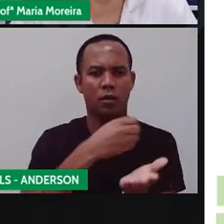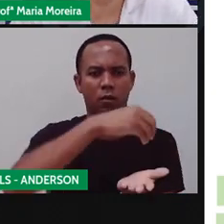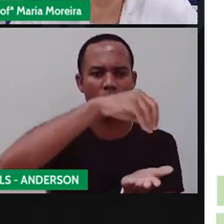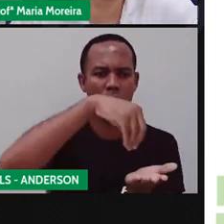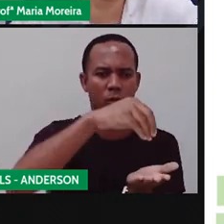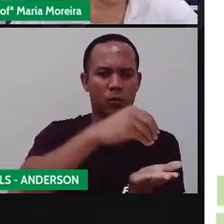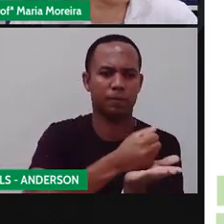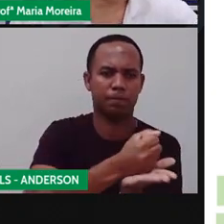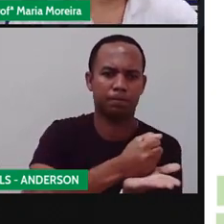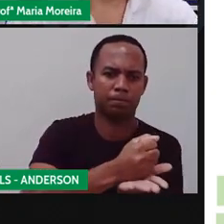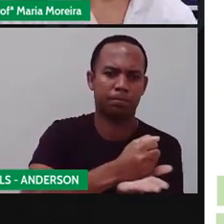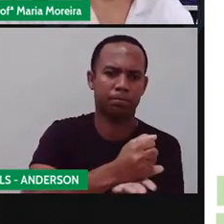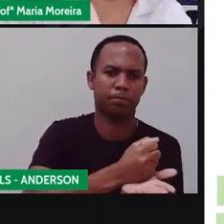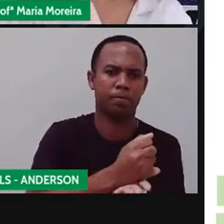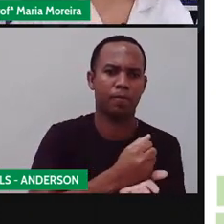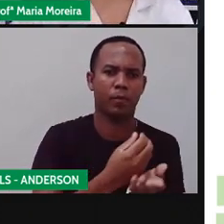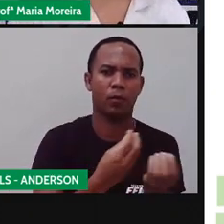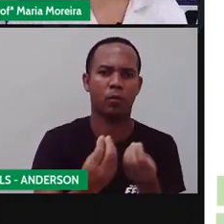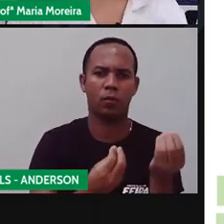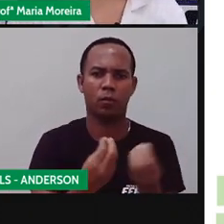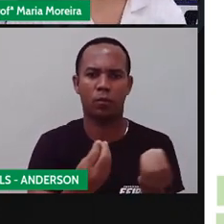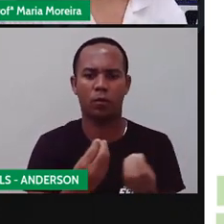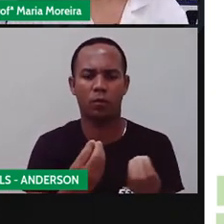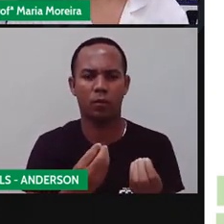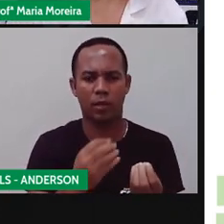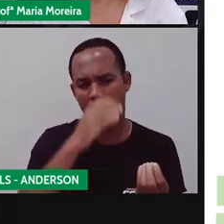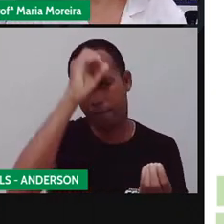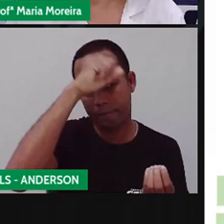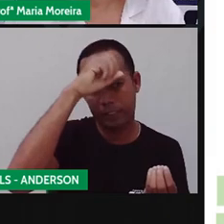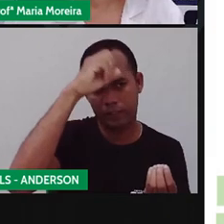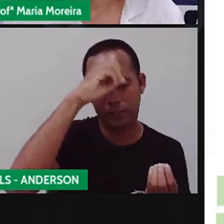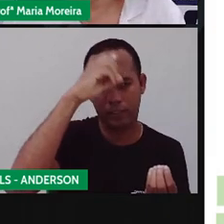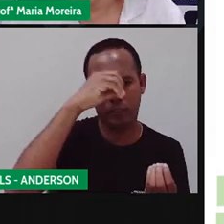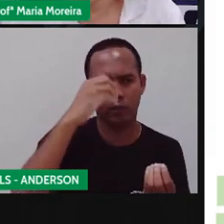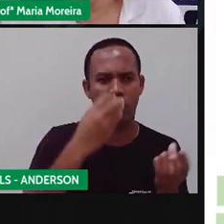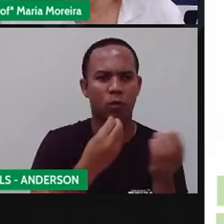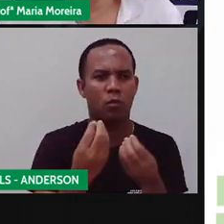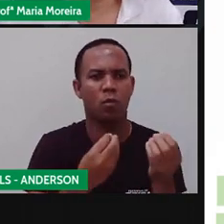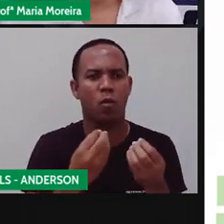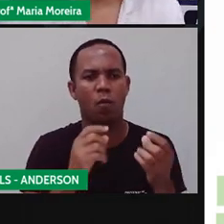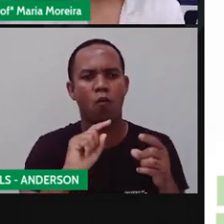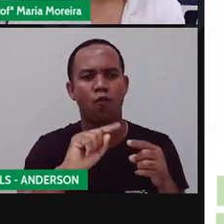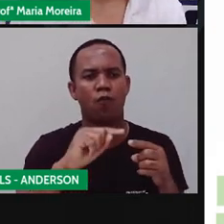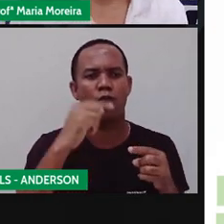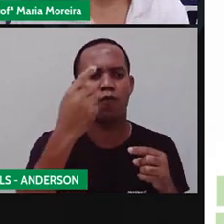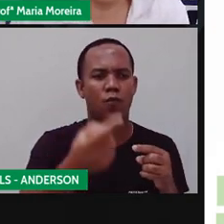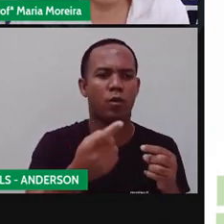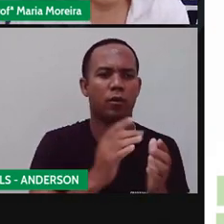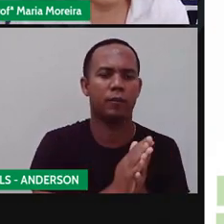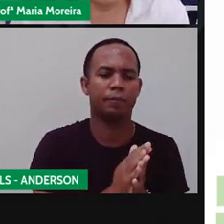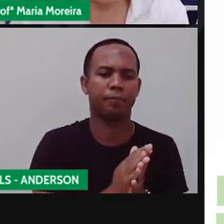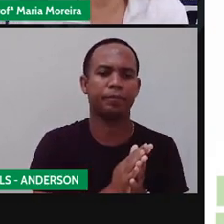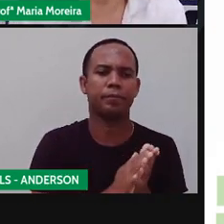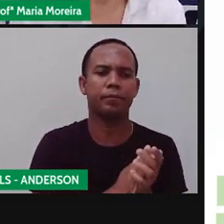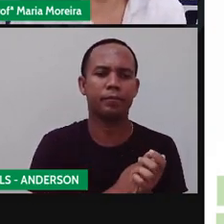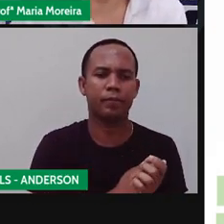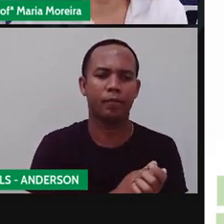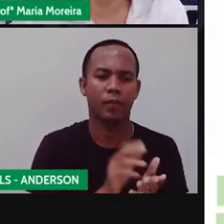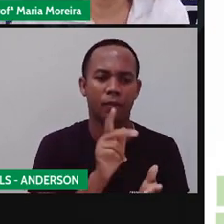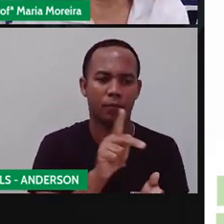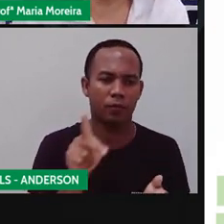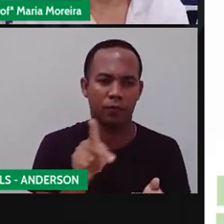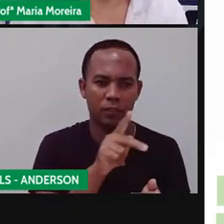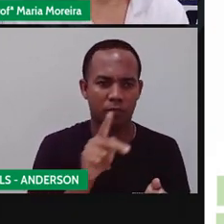não convencional, que é aquela medicina que está onde? Fora do hospital. Pró Maria e